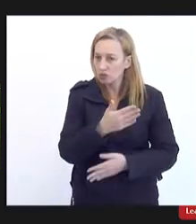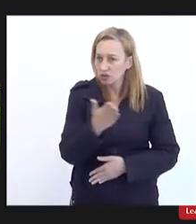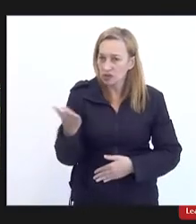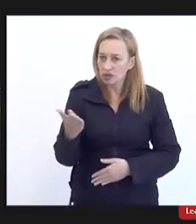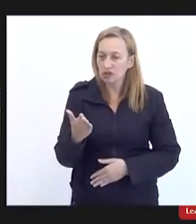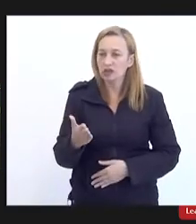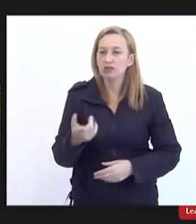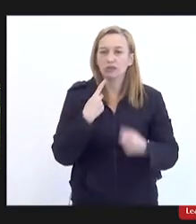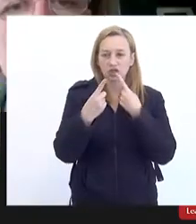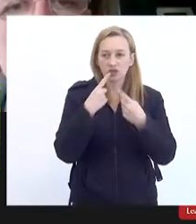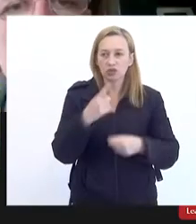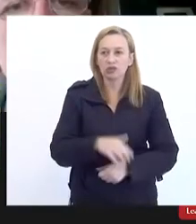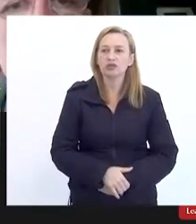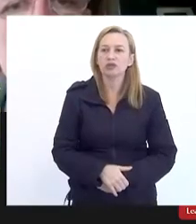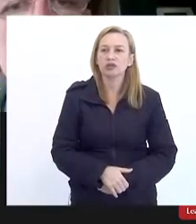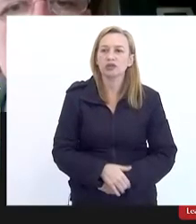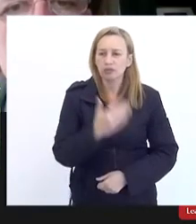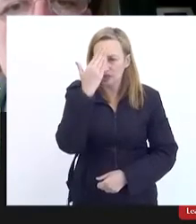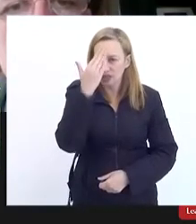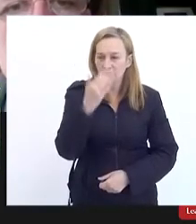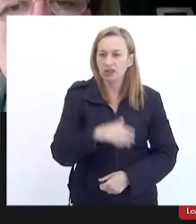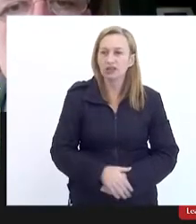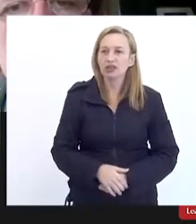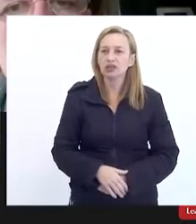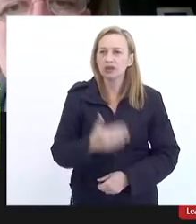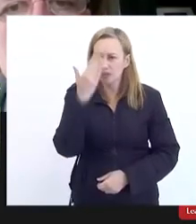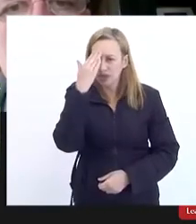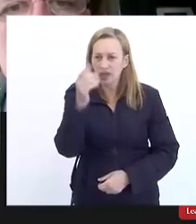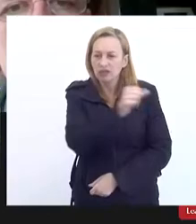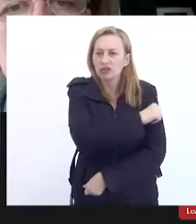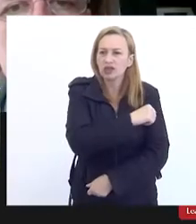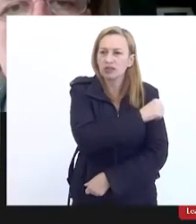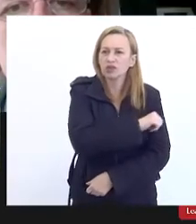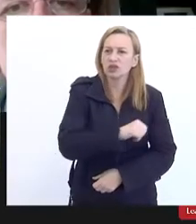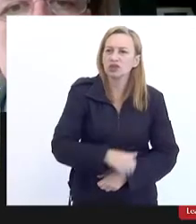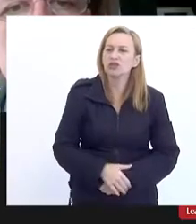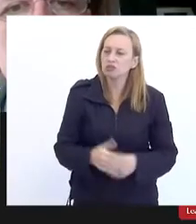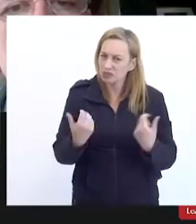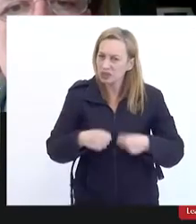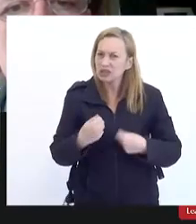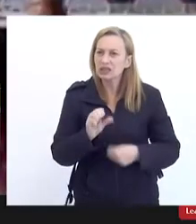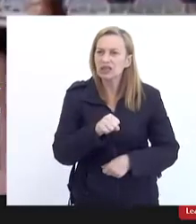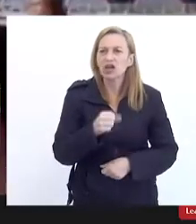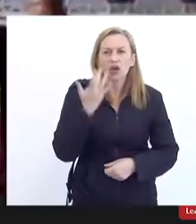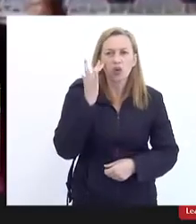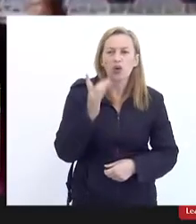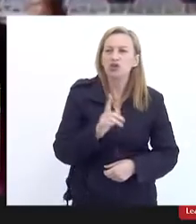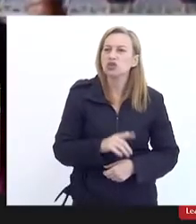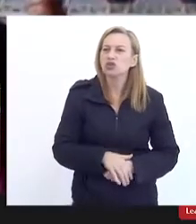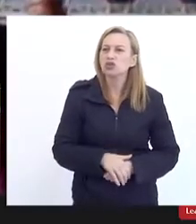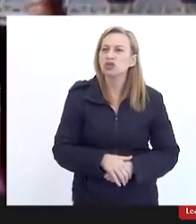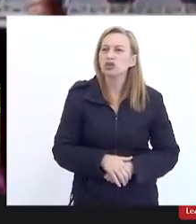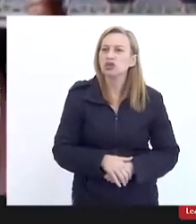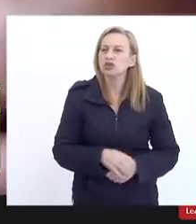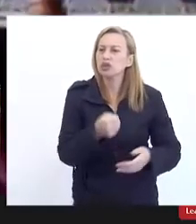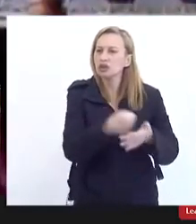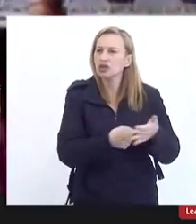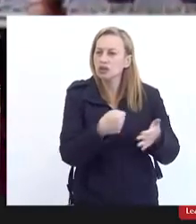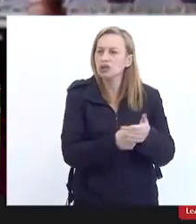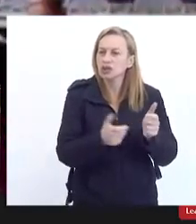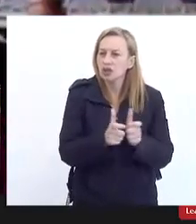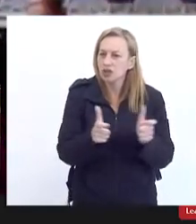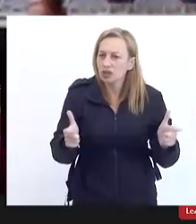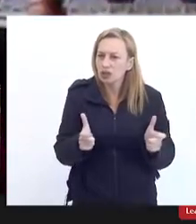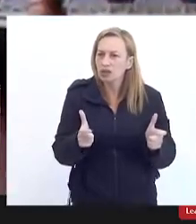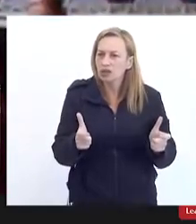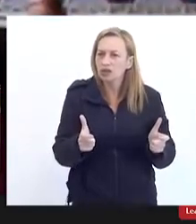pelo debate obrigado obrigado enfermeira Regiane foi precisa eu acho que essa luta ela é grande